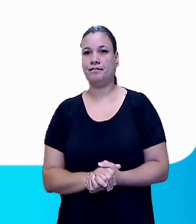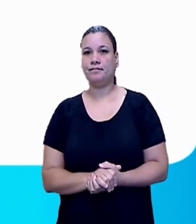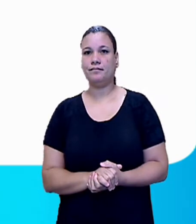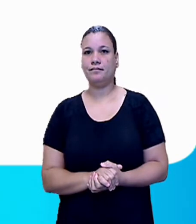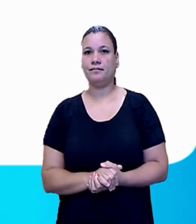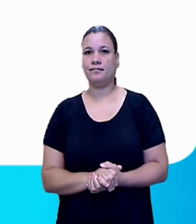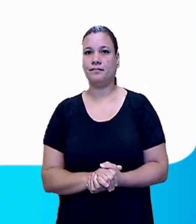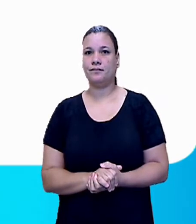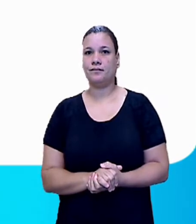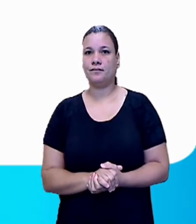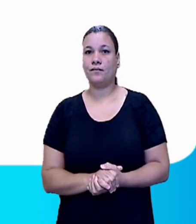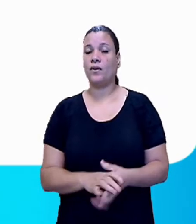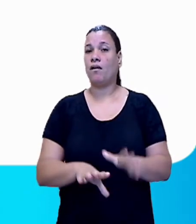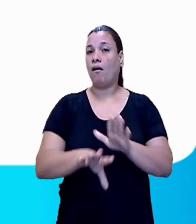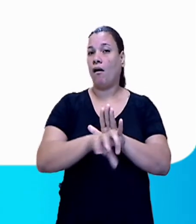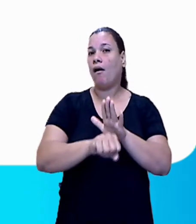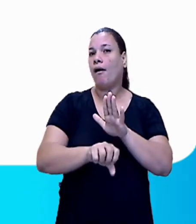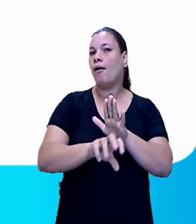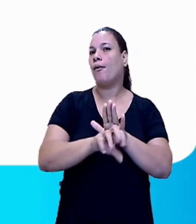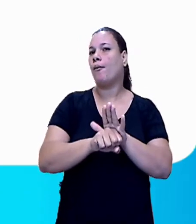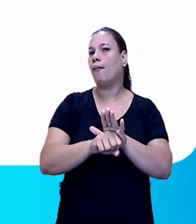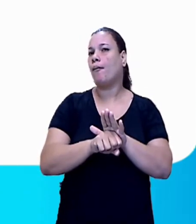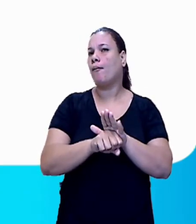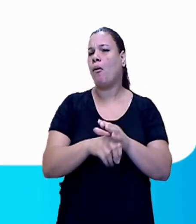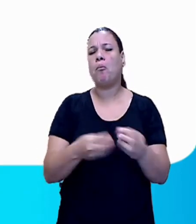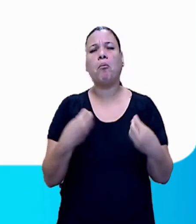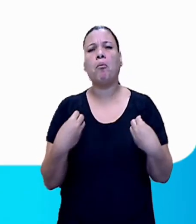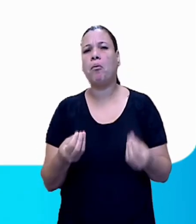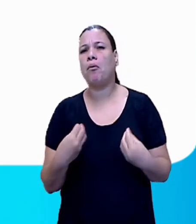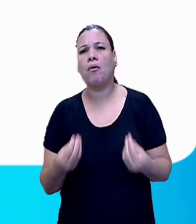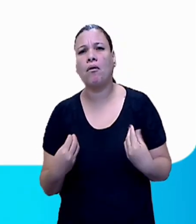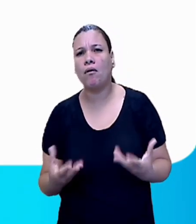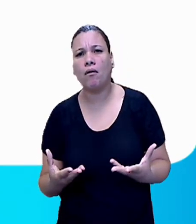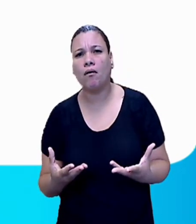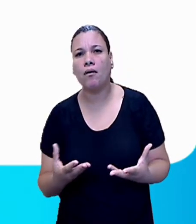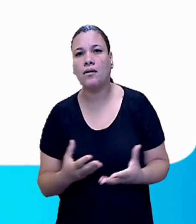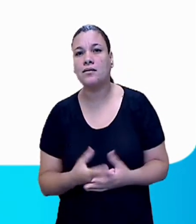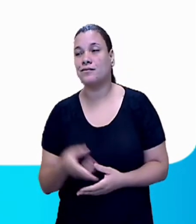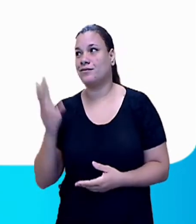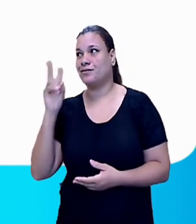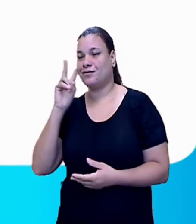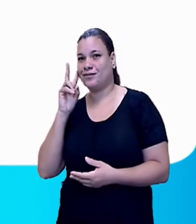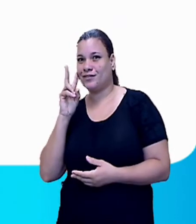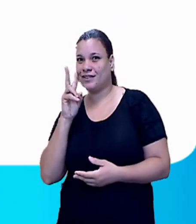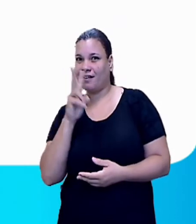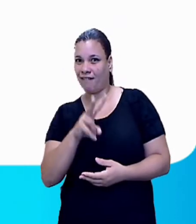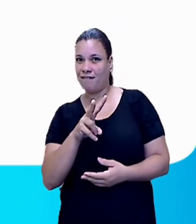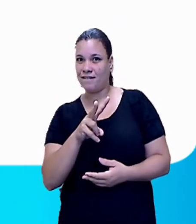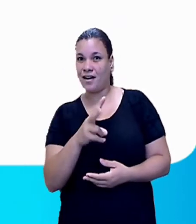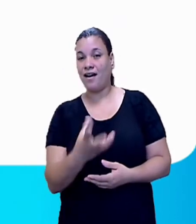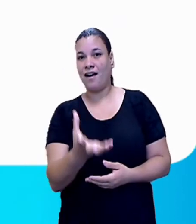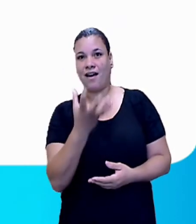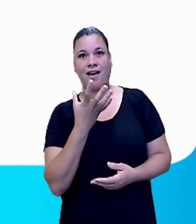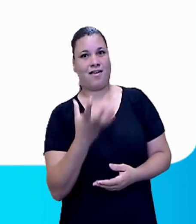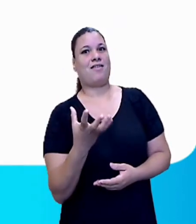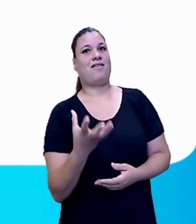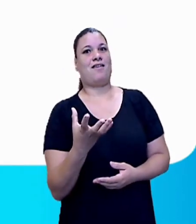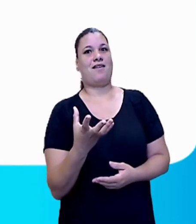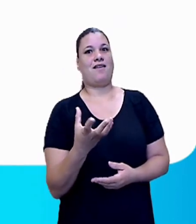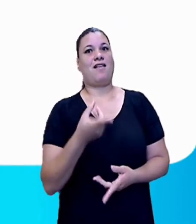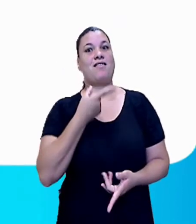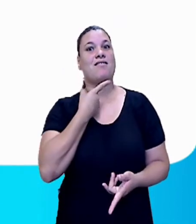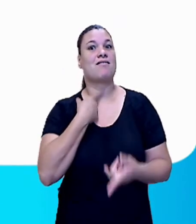imagem? Ah, a imagem diz tudo, não é mesmo? Ó, esta é a parte fundamental, né? Ela é de muita importância.